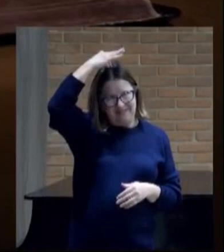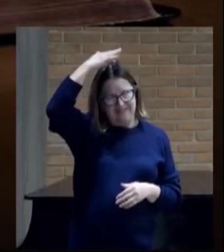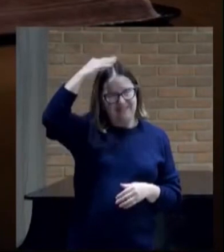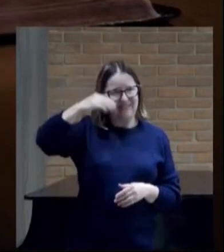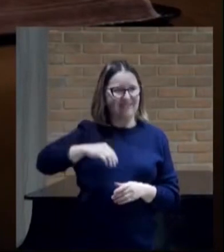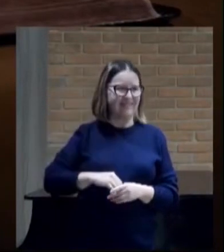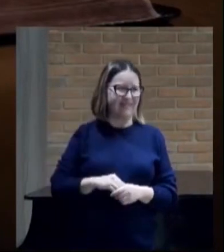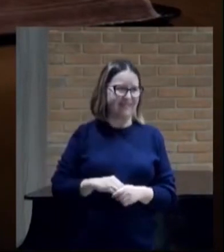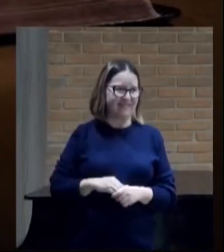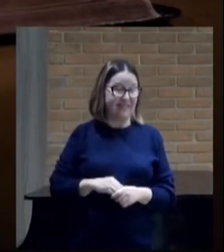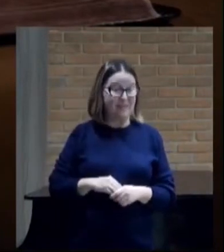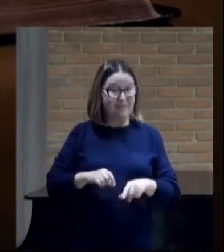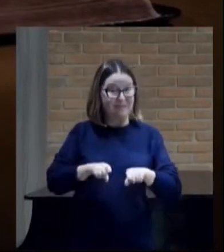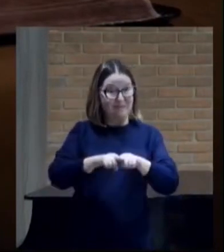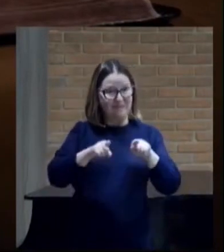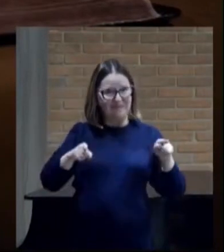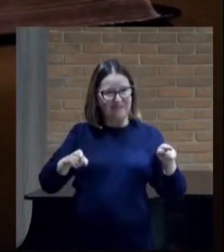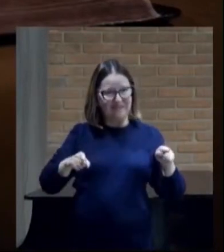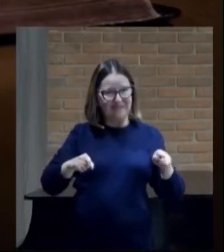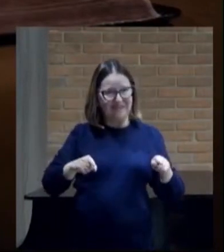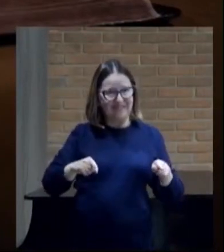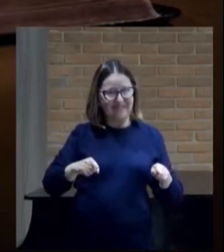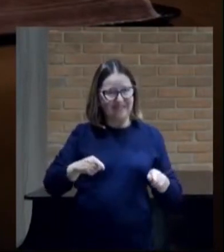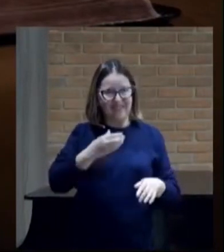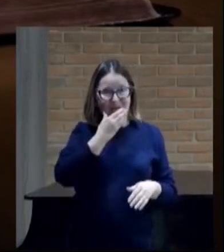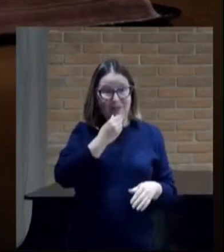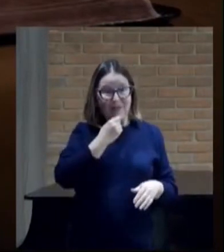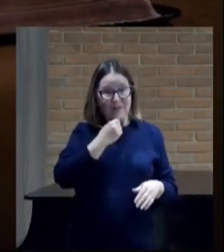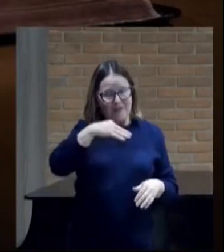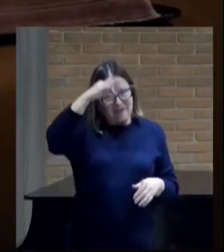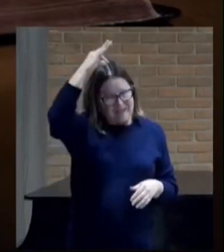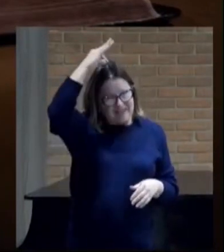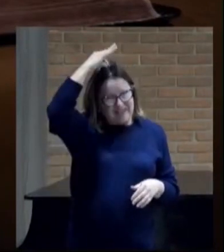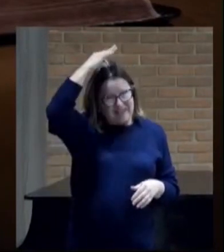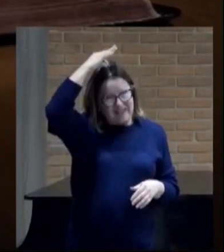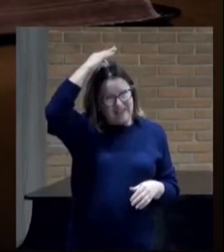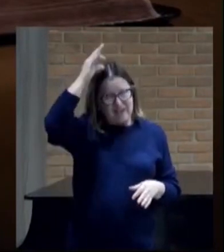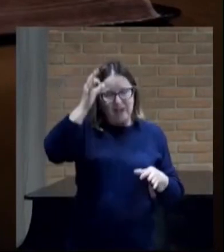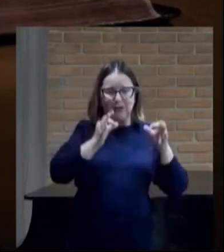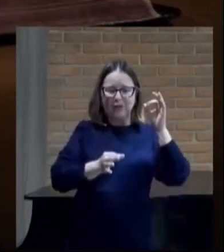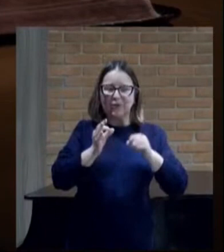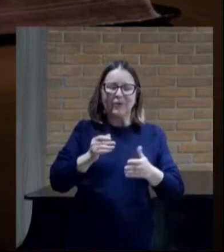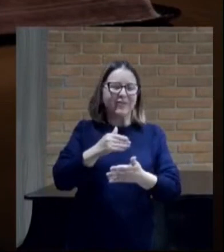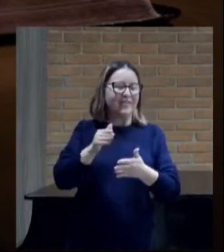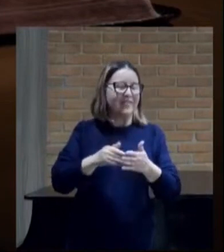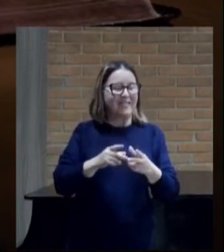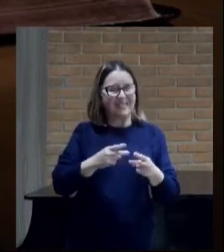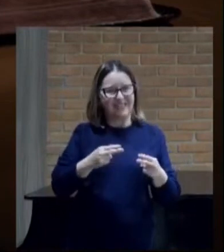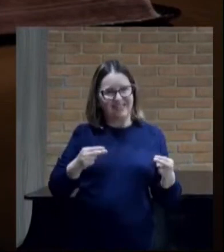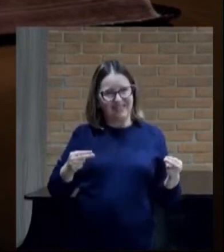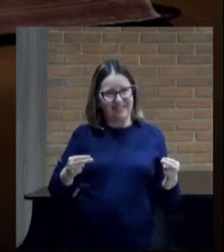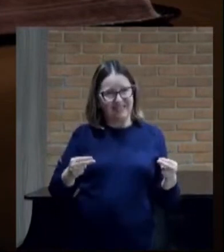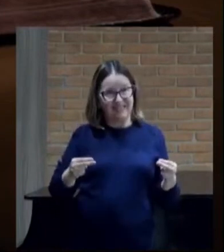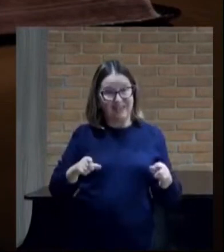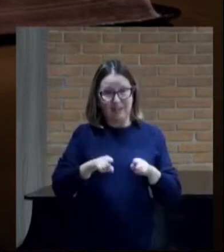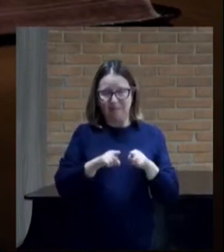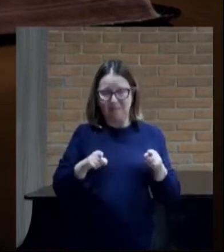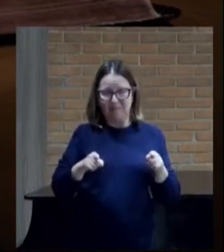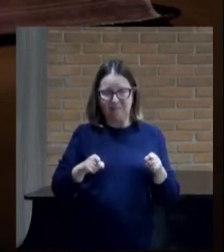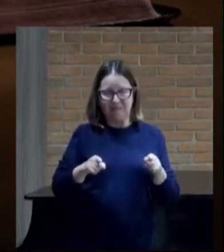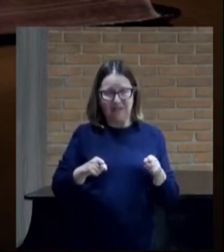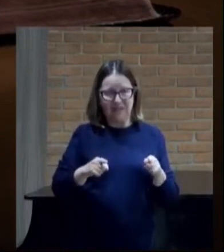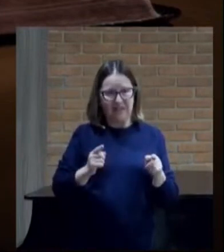porém o homem espiritual julga todas as coisas do ele